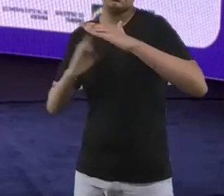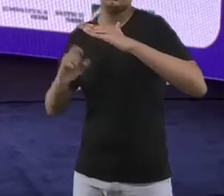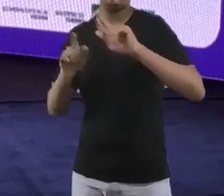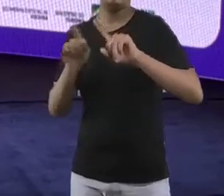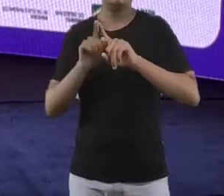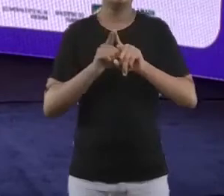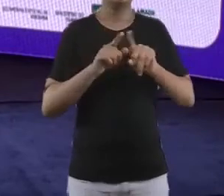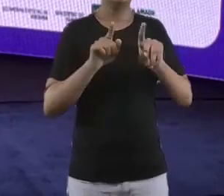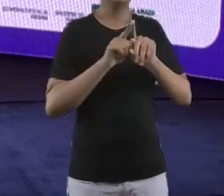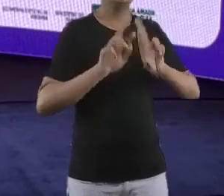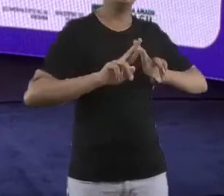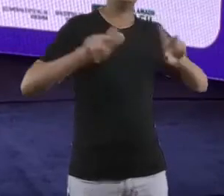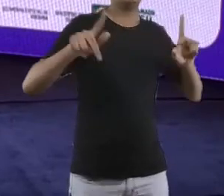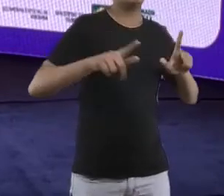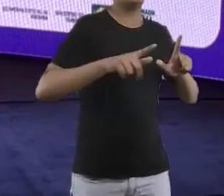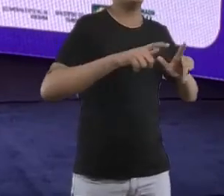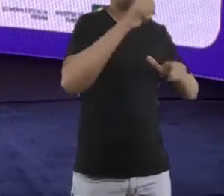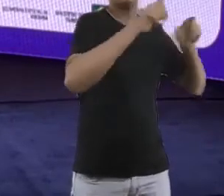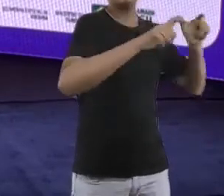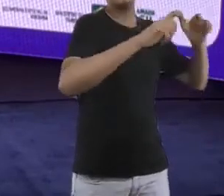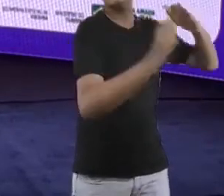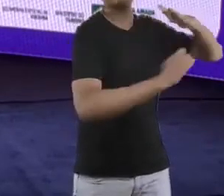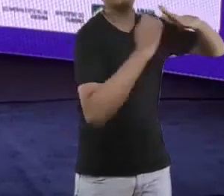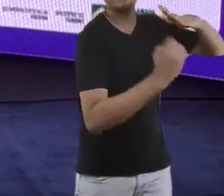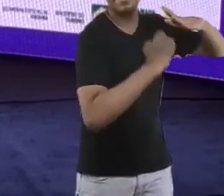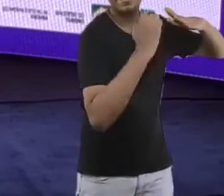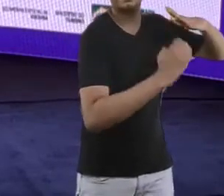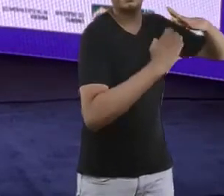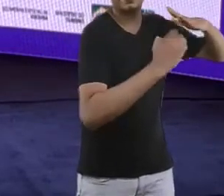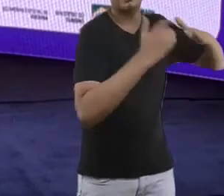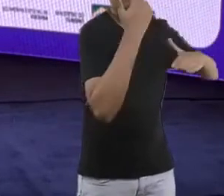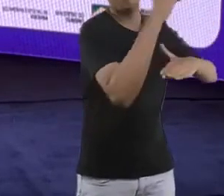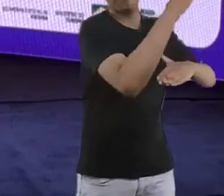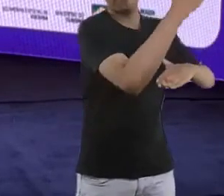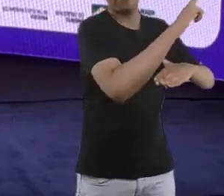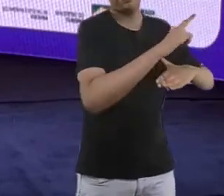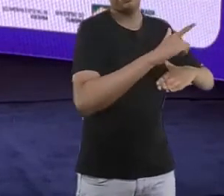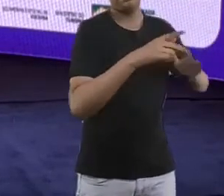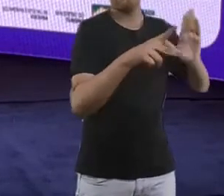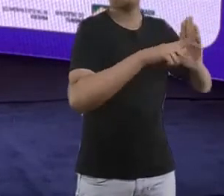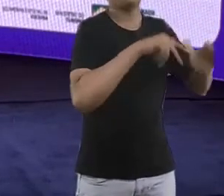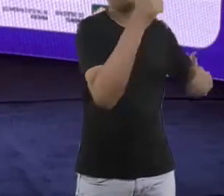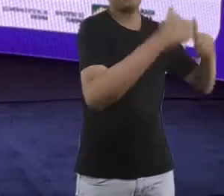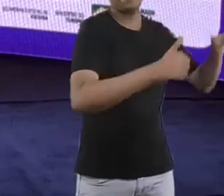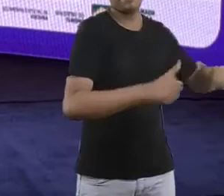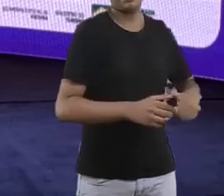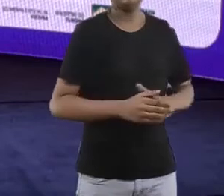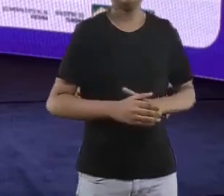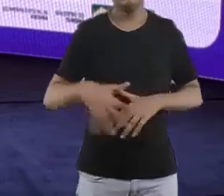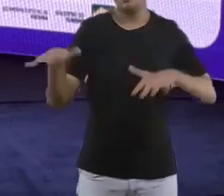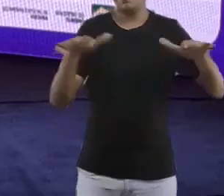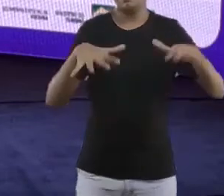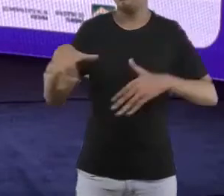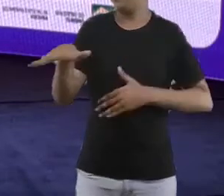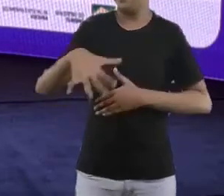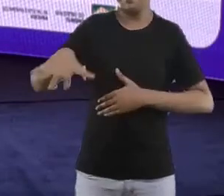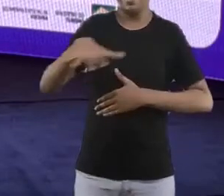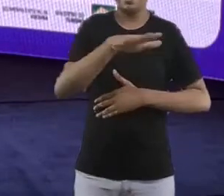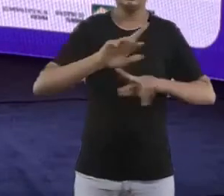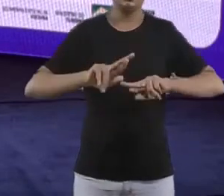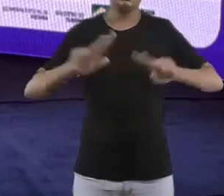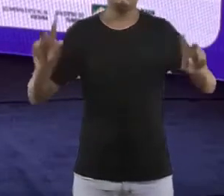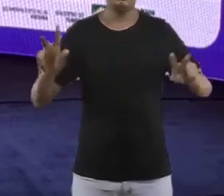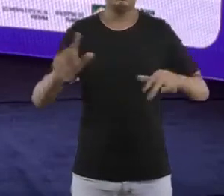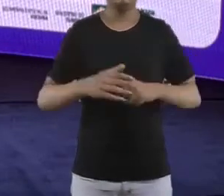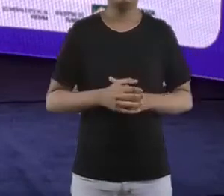do voo. A gente começa a entender que tem muito a ver com, é específico com a área de atuação, tem, assim, muito, tem uma árvore decisória